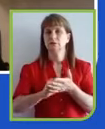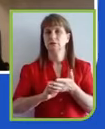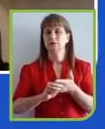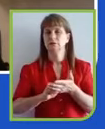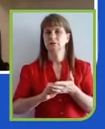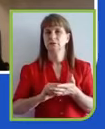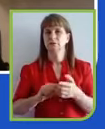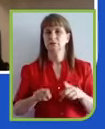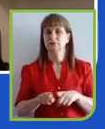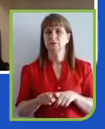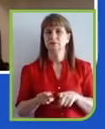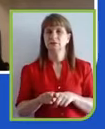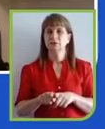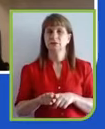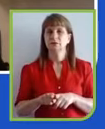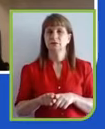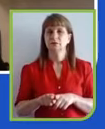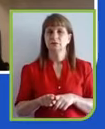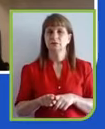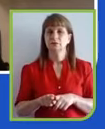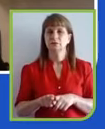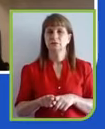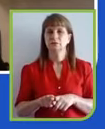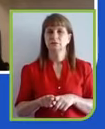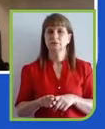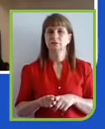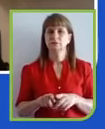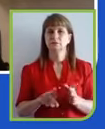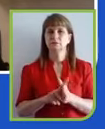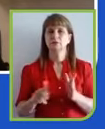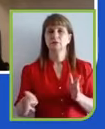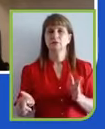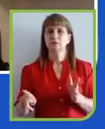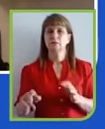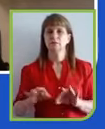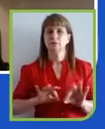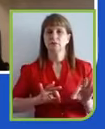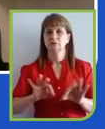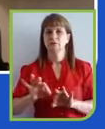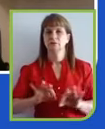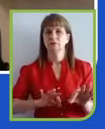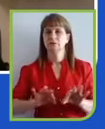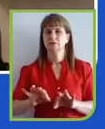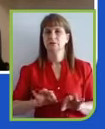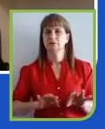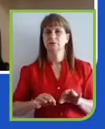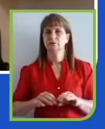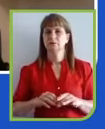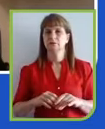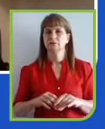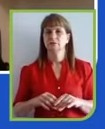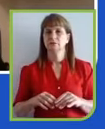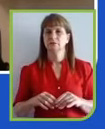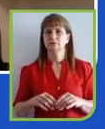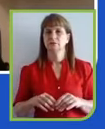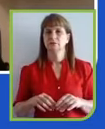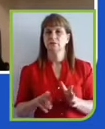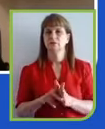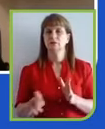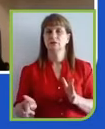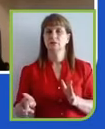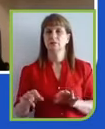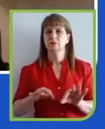sem esquecer, do próprio processo você estava falando de inteligência artificial, o próprio processo de